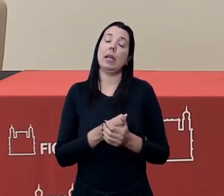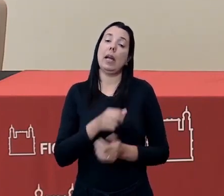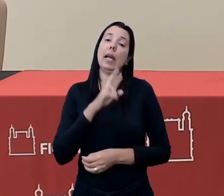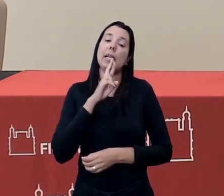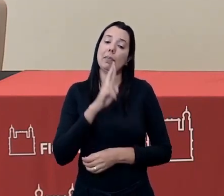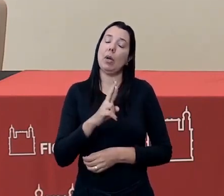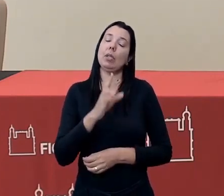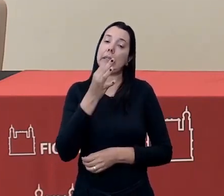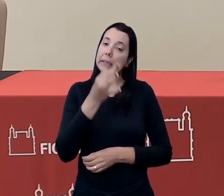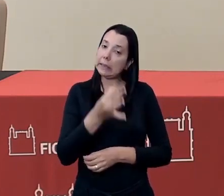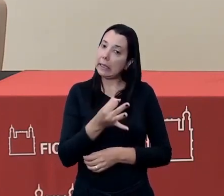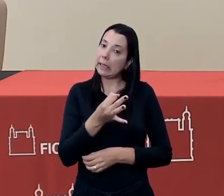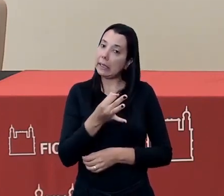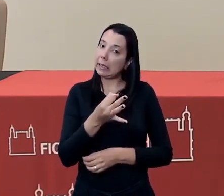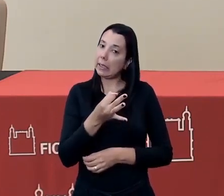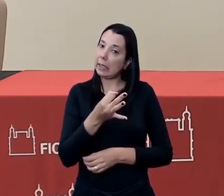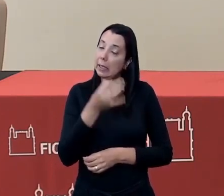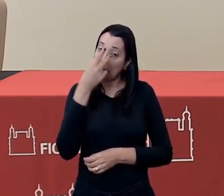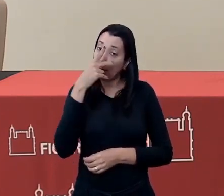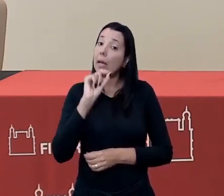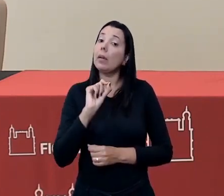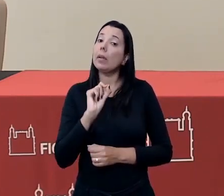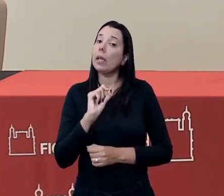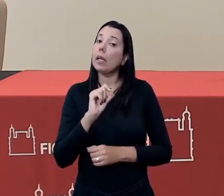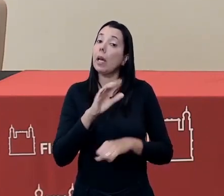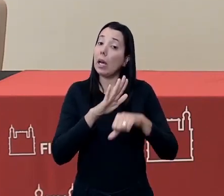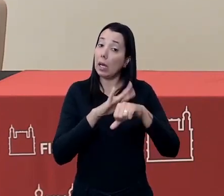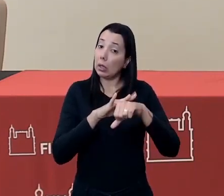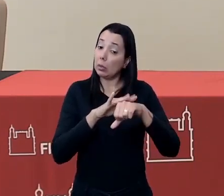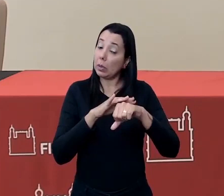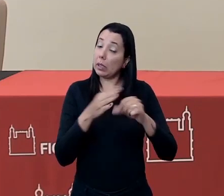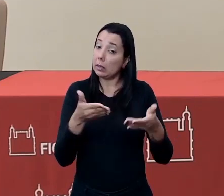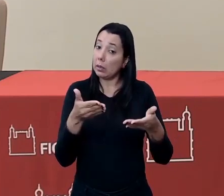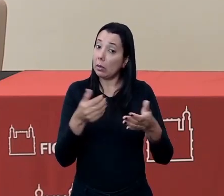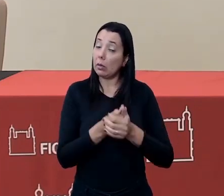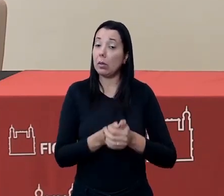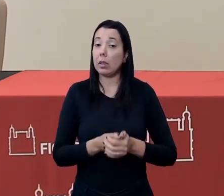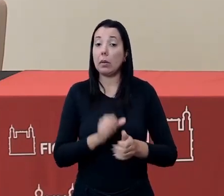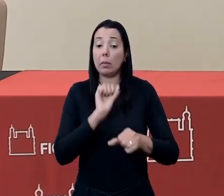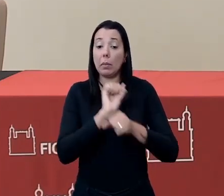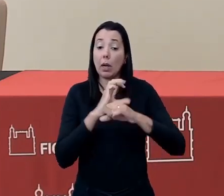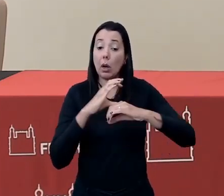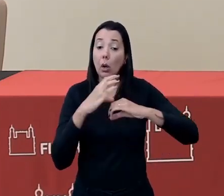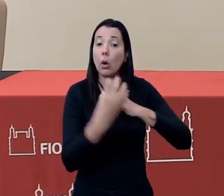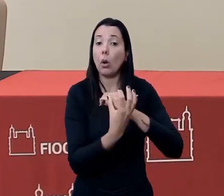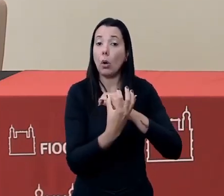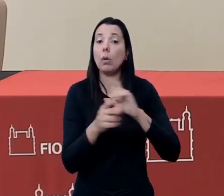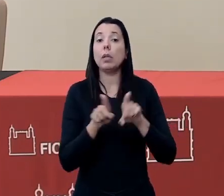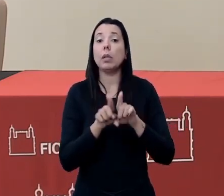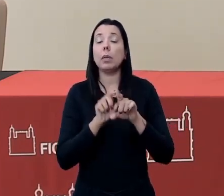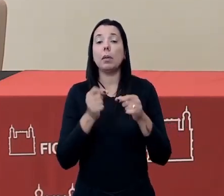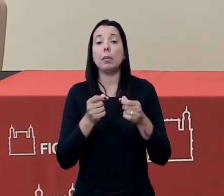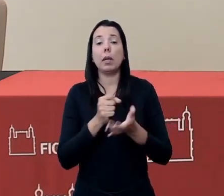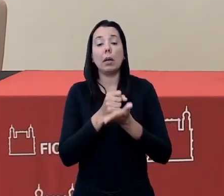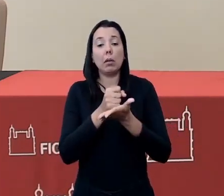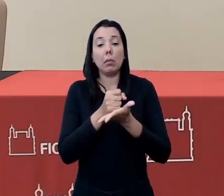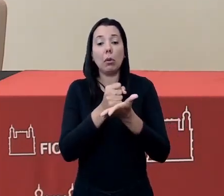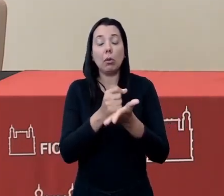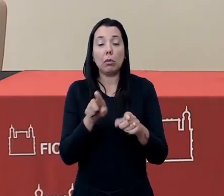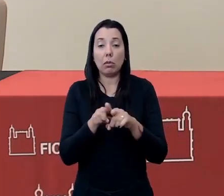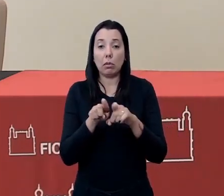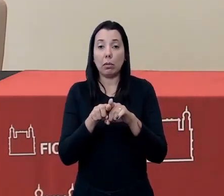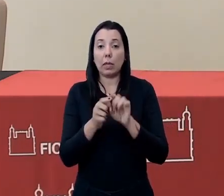resposta concreta para a pandemia, para a Covid-19, para a contribuição,